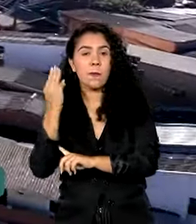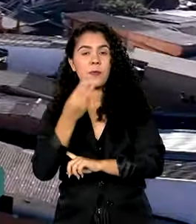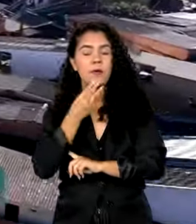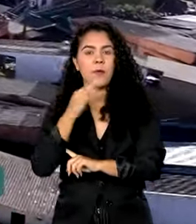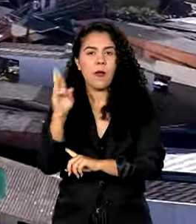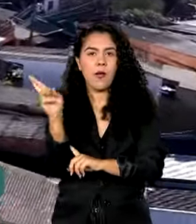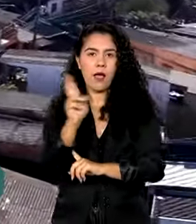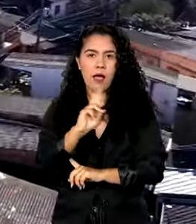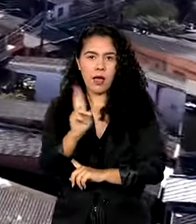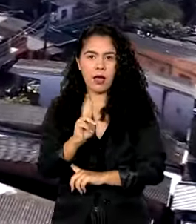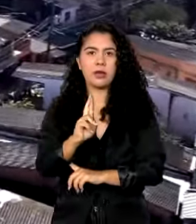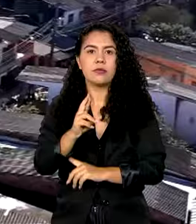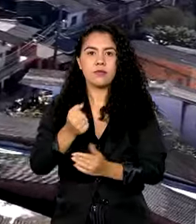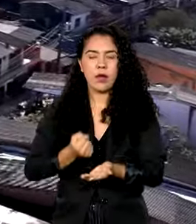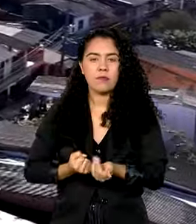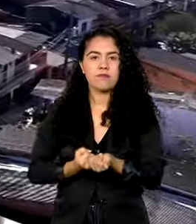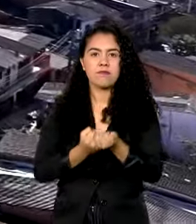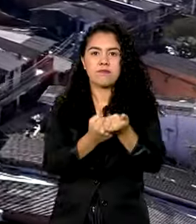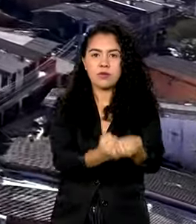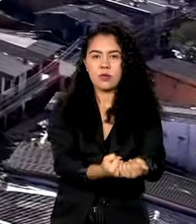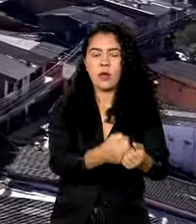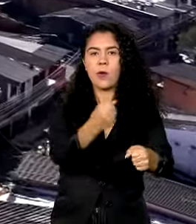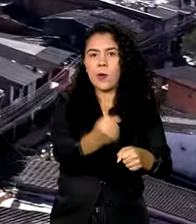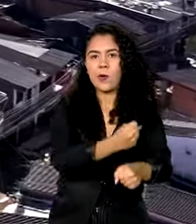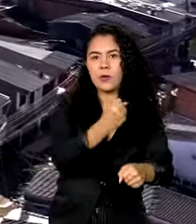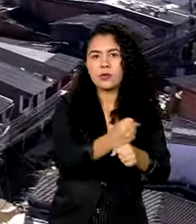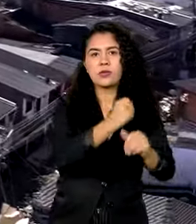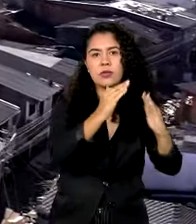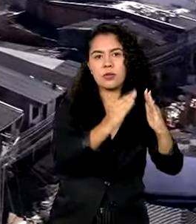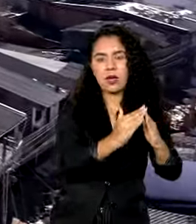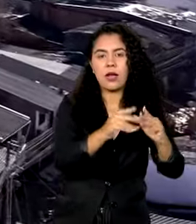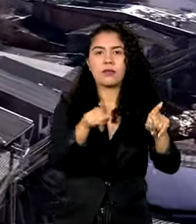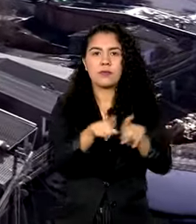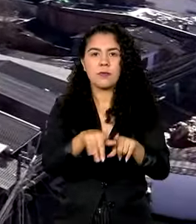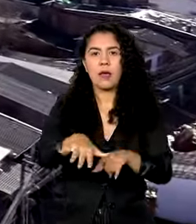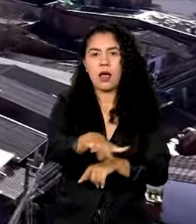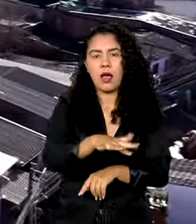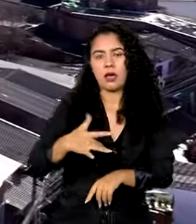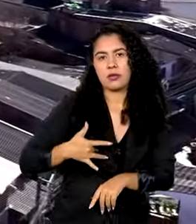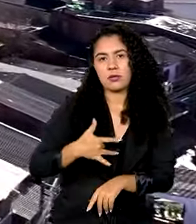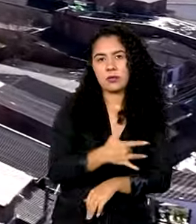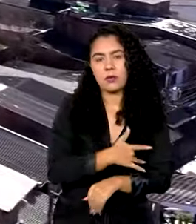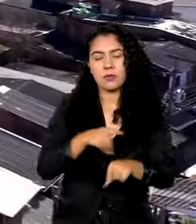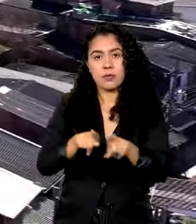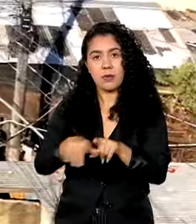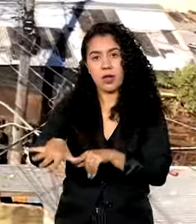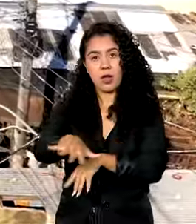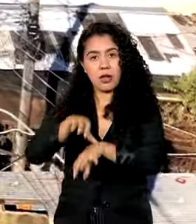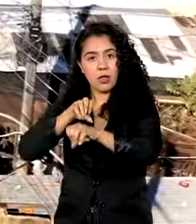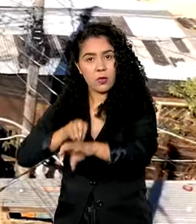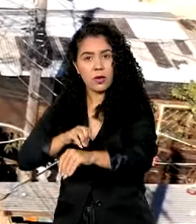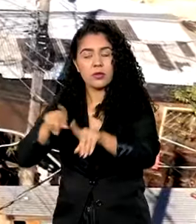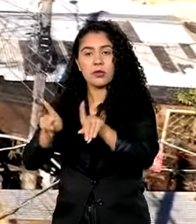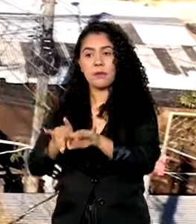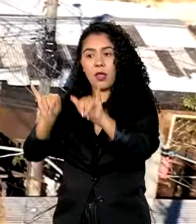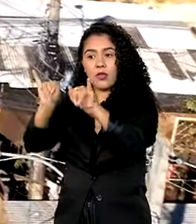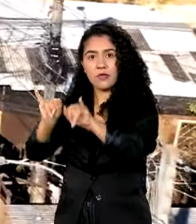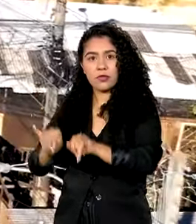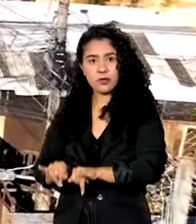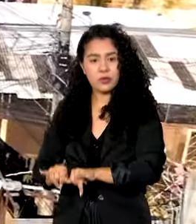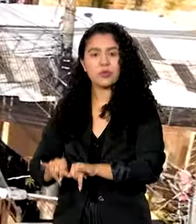ações de auxílio que abrangem áreas como saúde, educação e infraestrutura. O auxílio